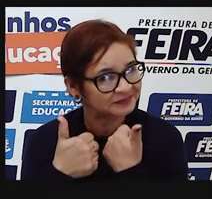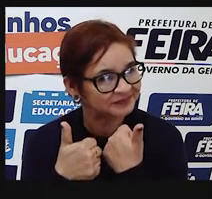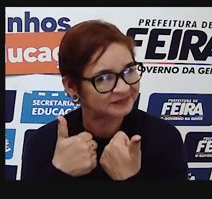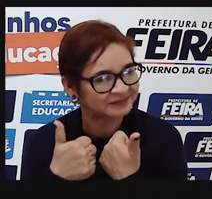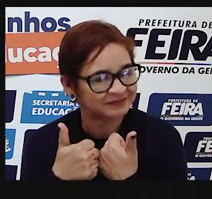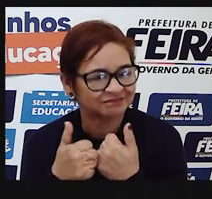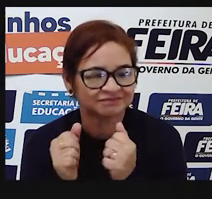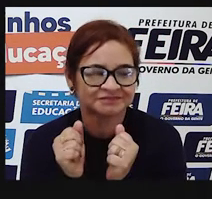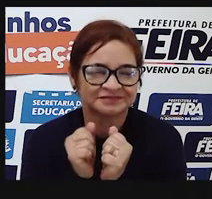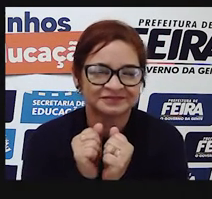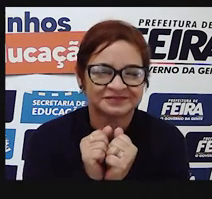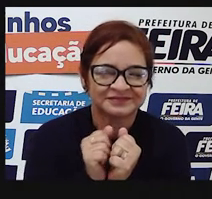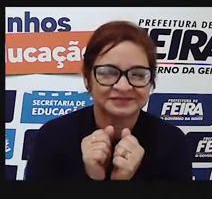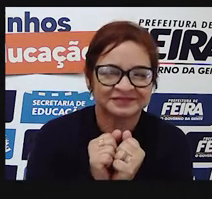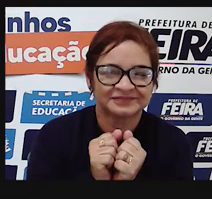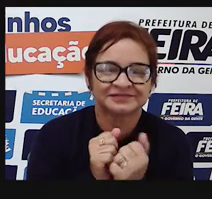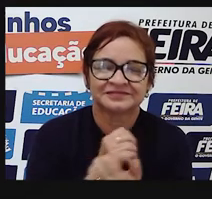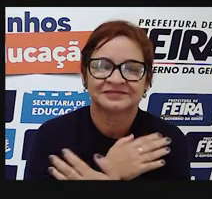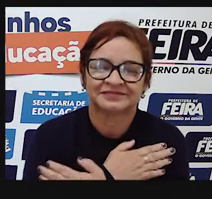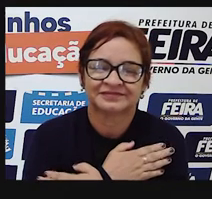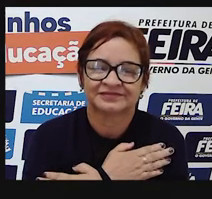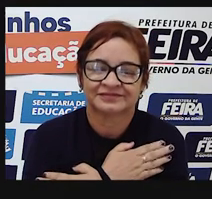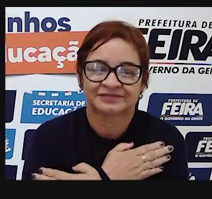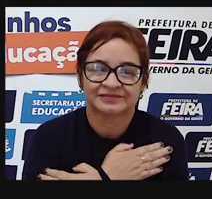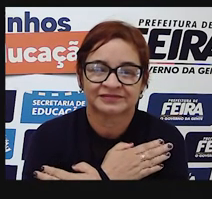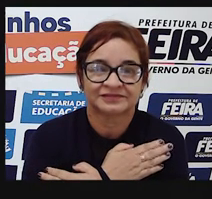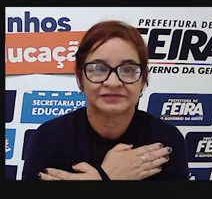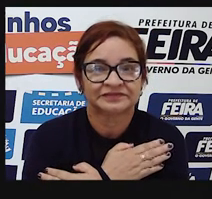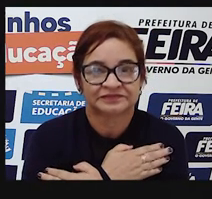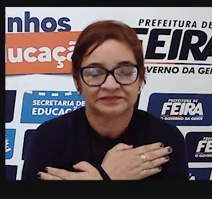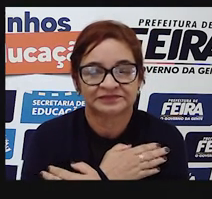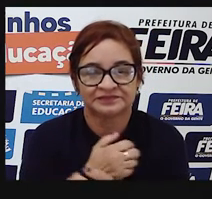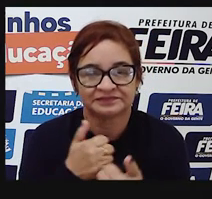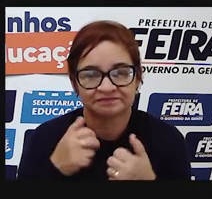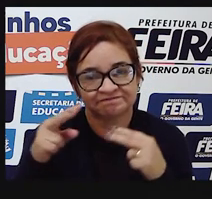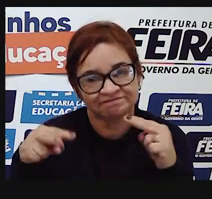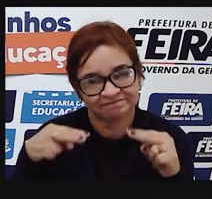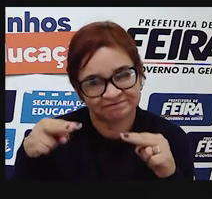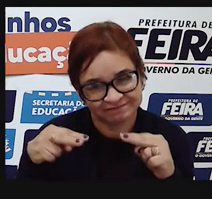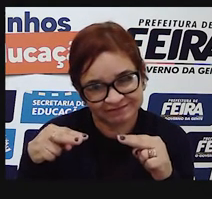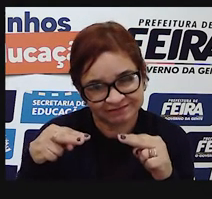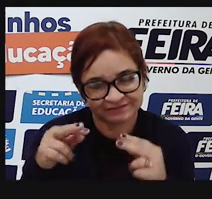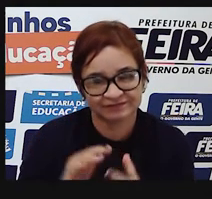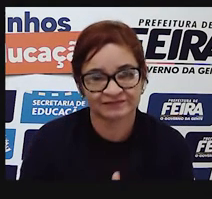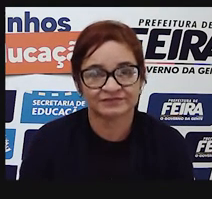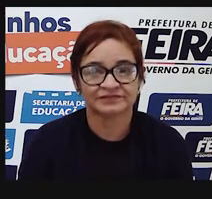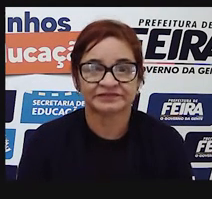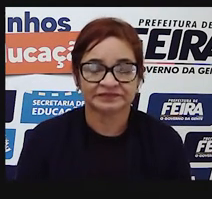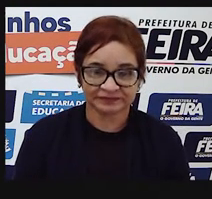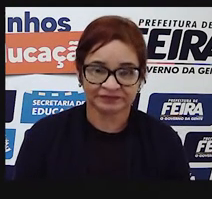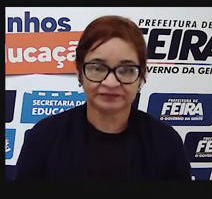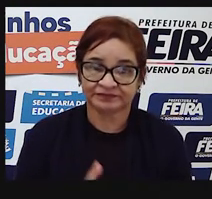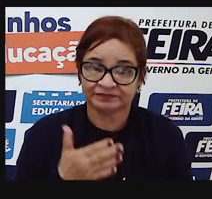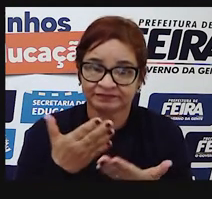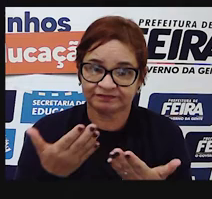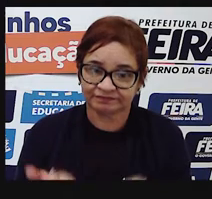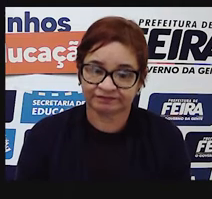corpo, no calor humano, dentro da sala de aula, nos espaços da escola. Mas vamos dar início